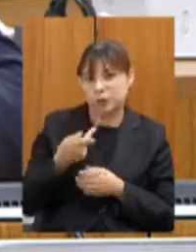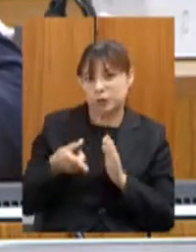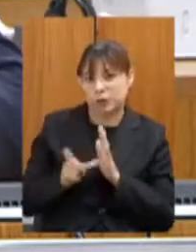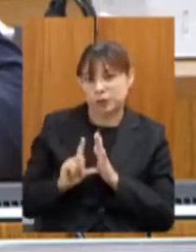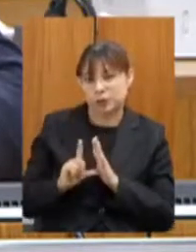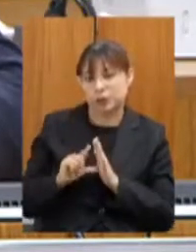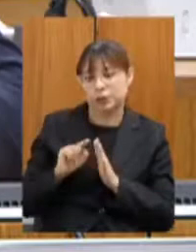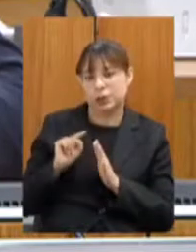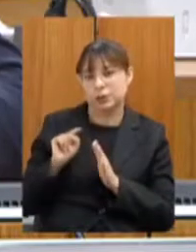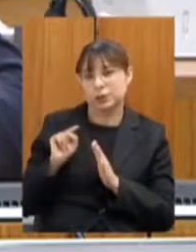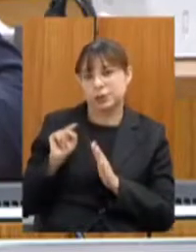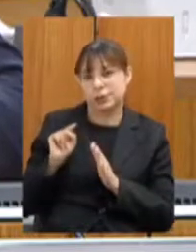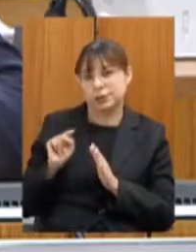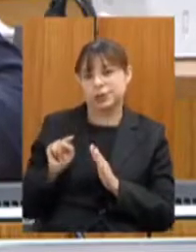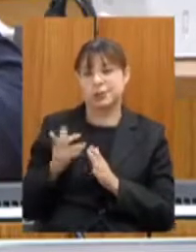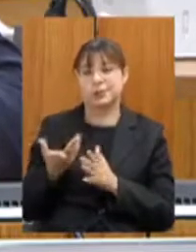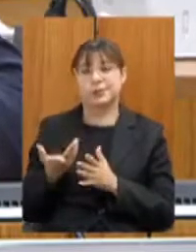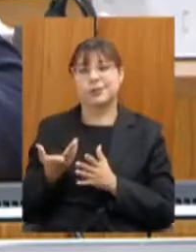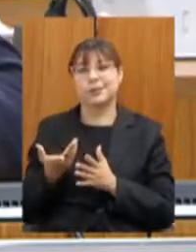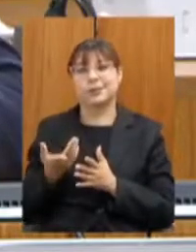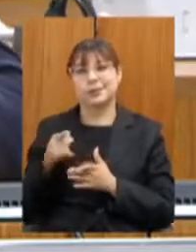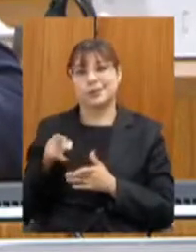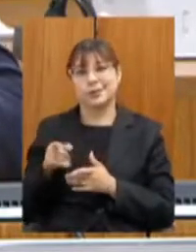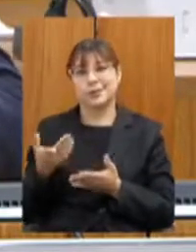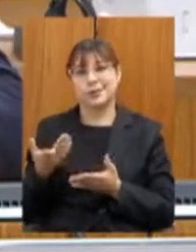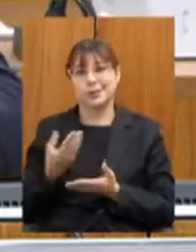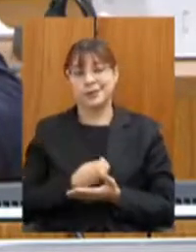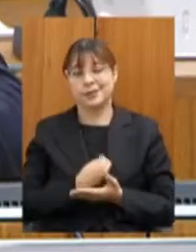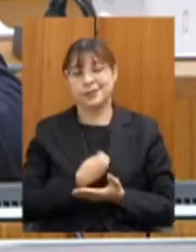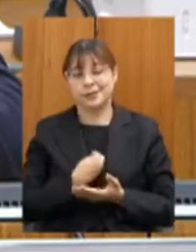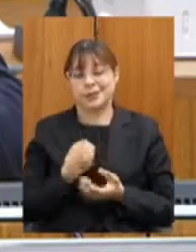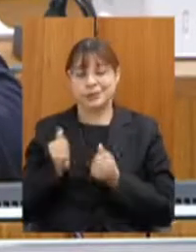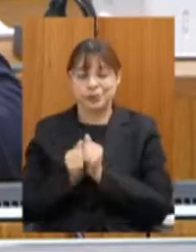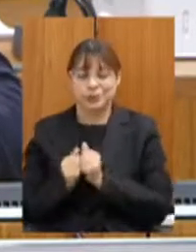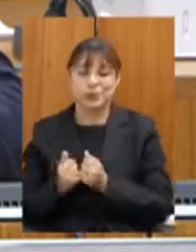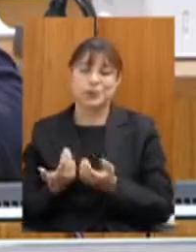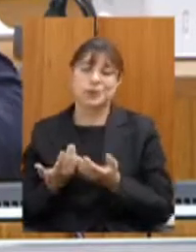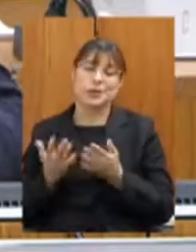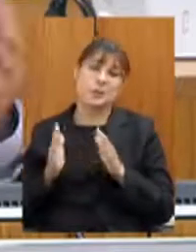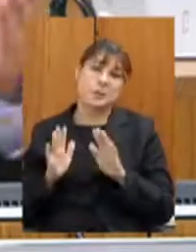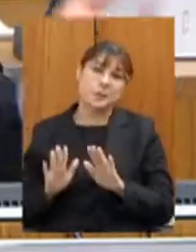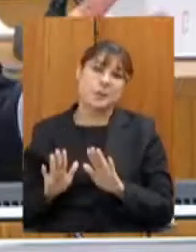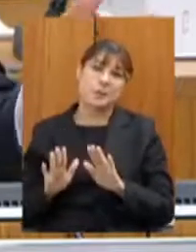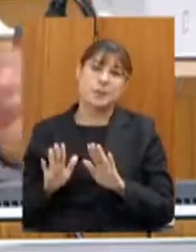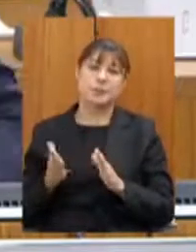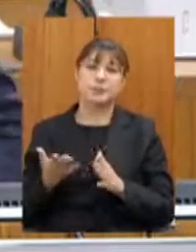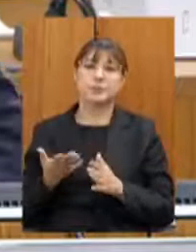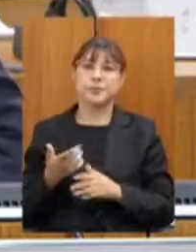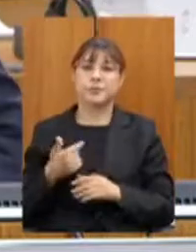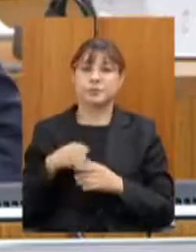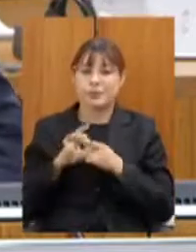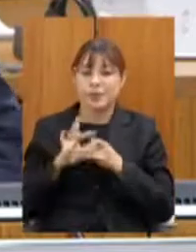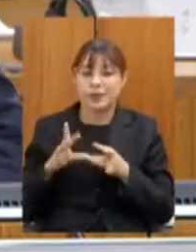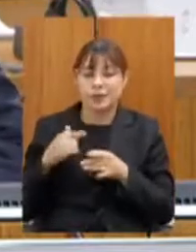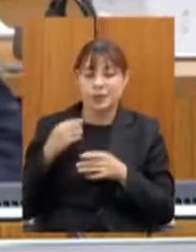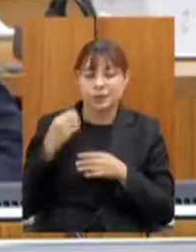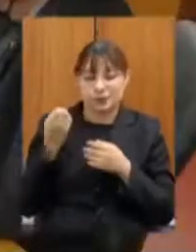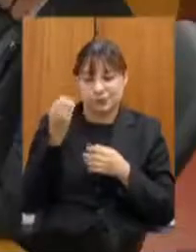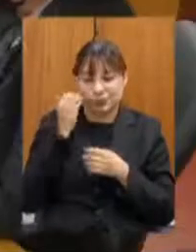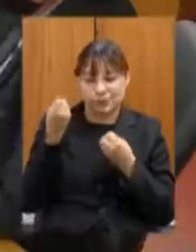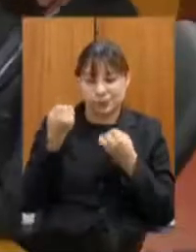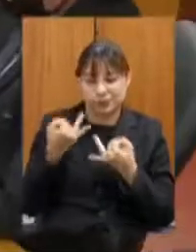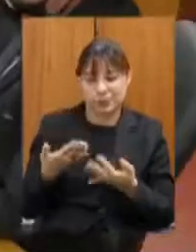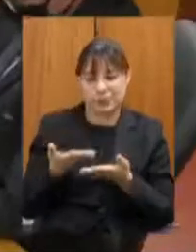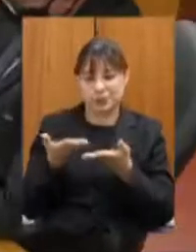pouco ensinar, o padre, a rezar a missa, o senhor aqui na nossa presença, mas eu tenho a liberdade aqui de explicar para os